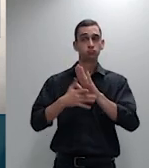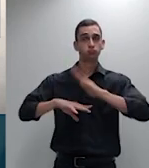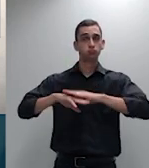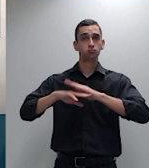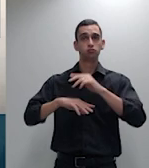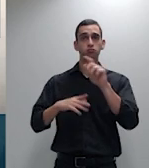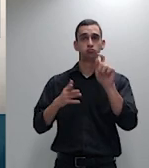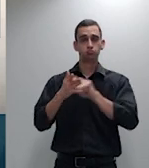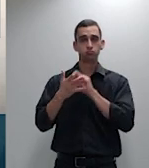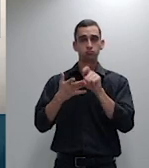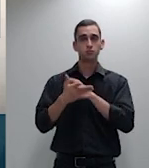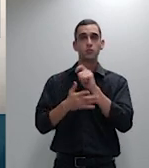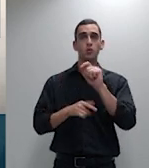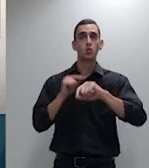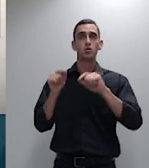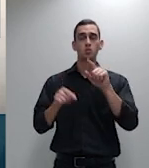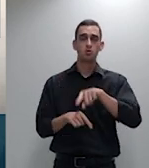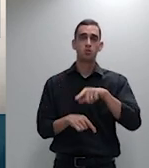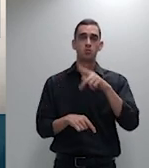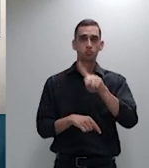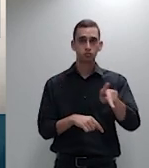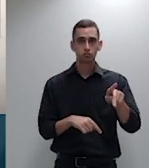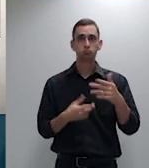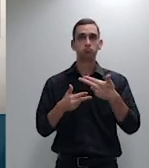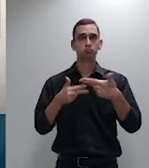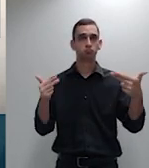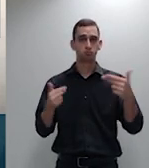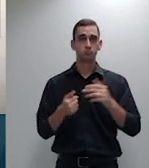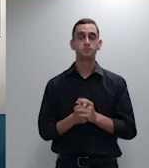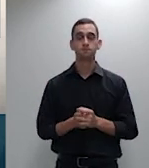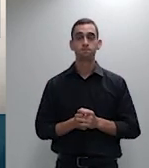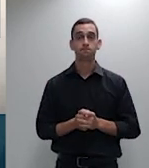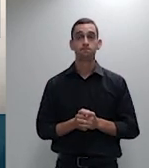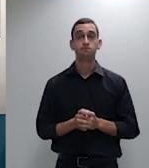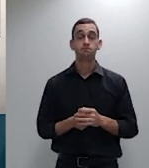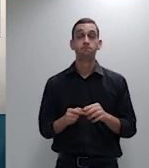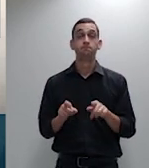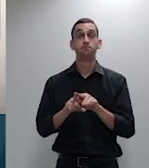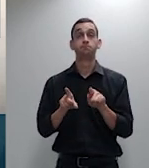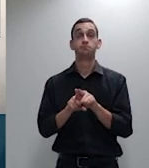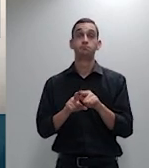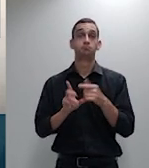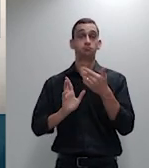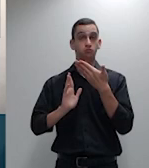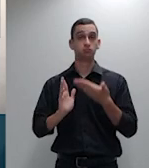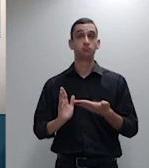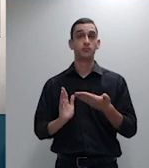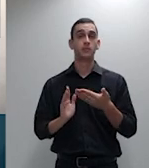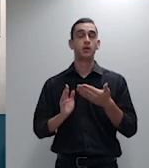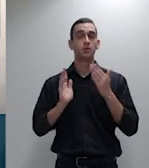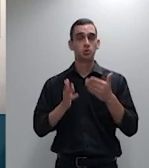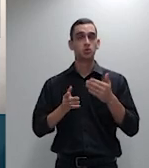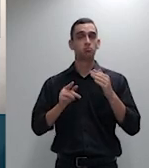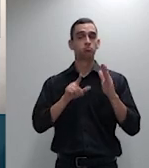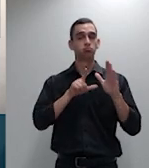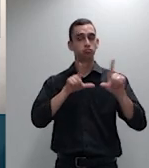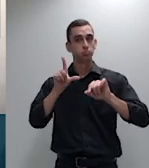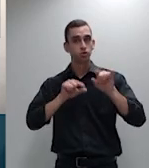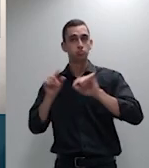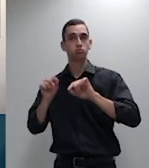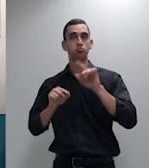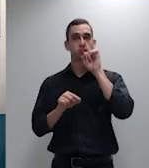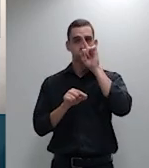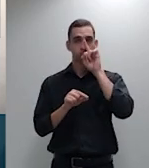passagem como esse escopo de seleção de riscos os índices de reajuste seriam manipulados